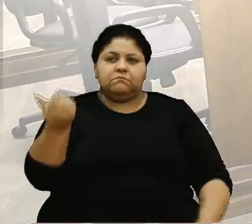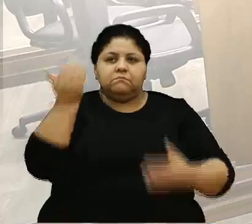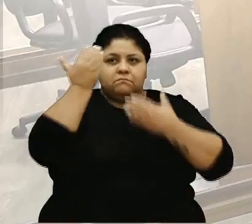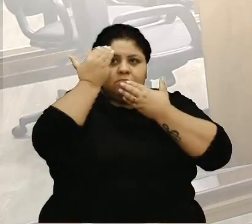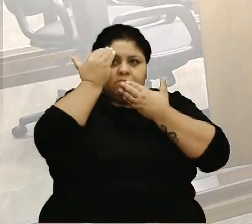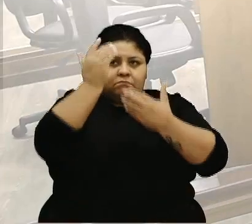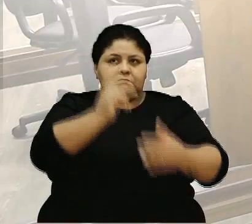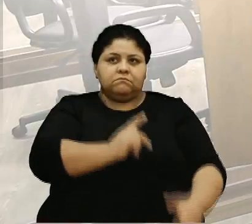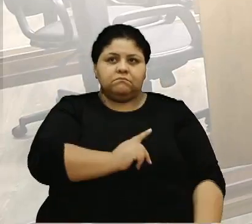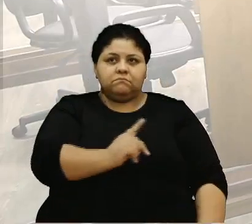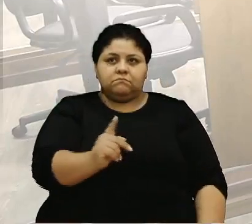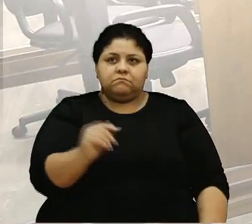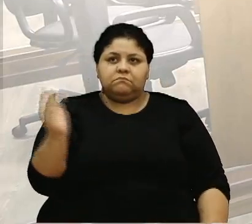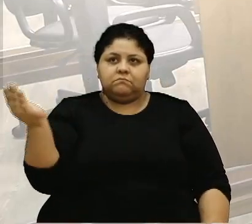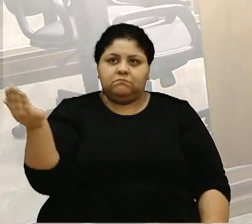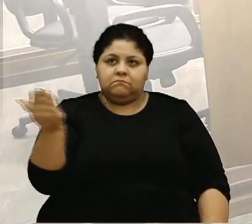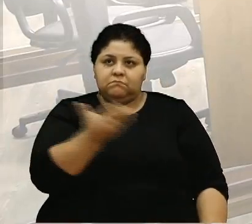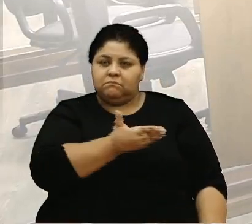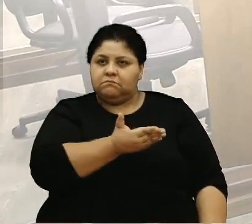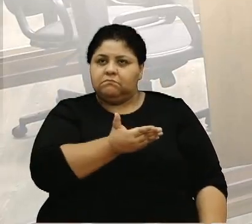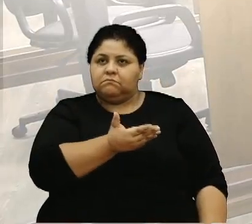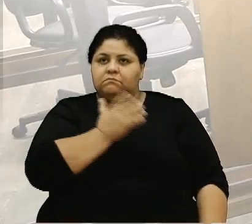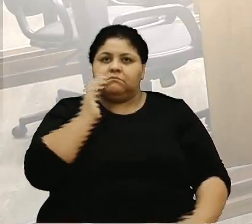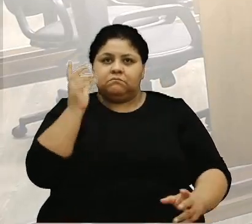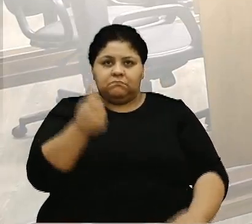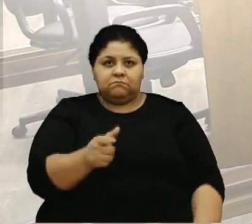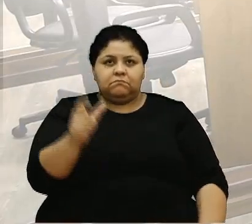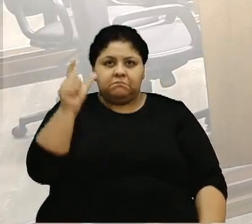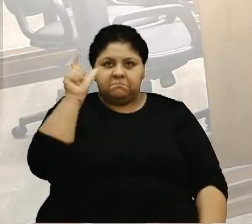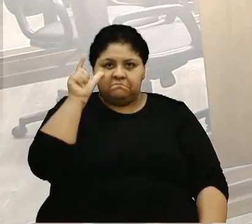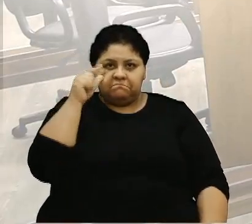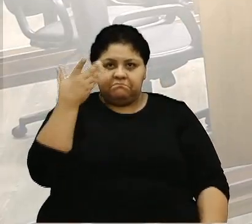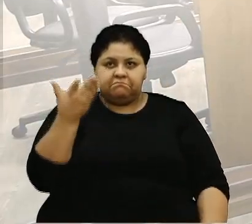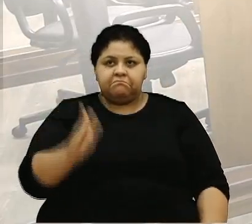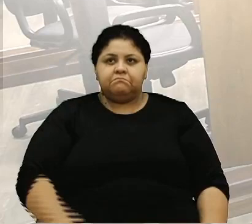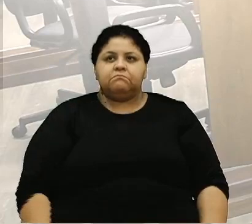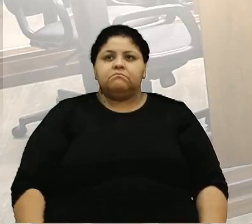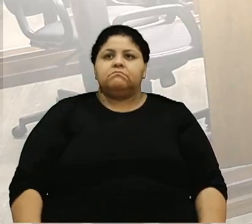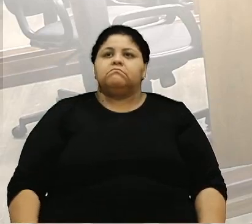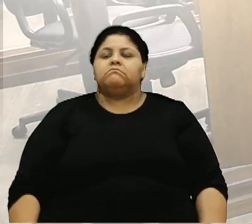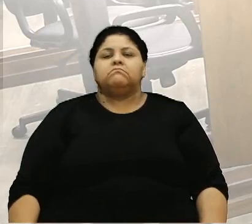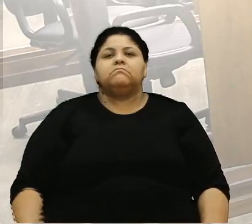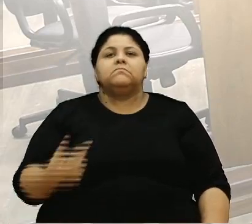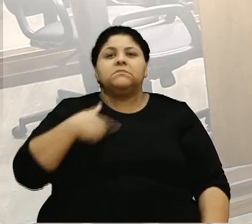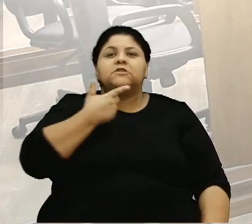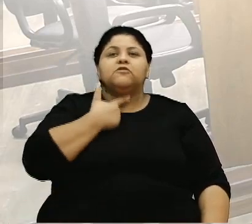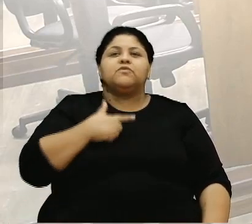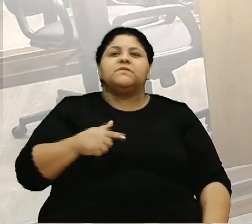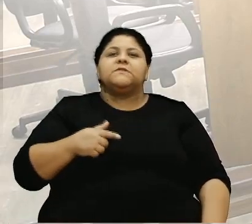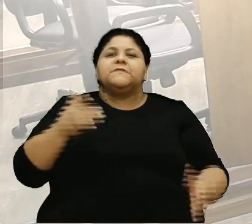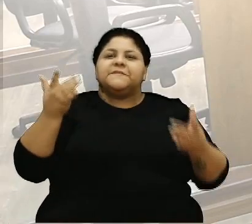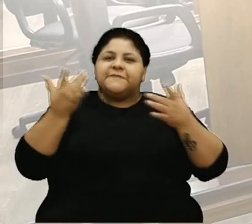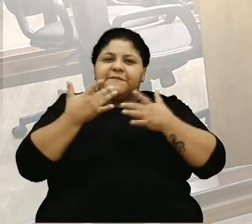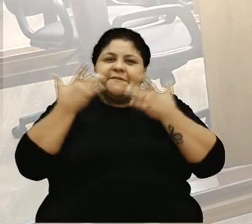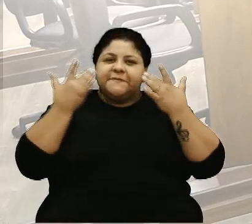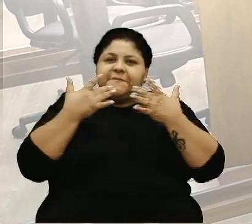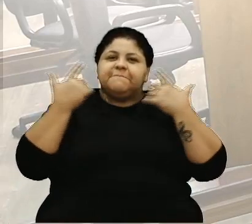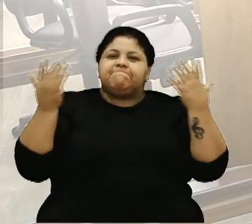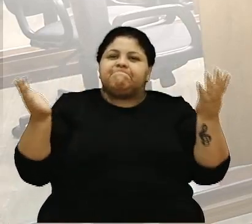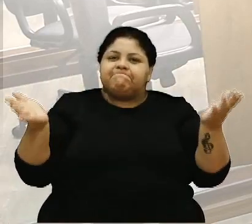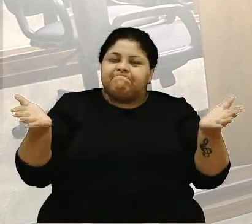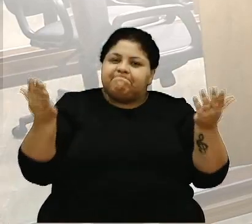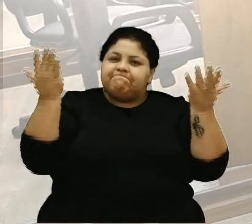Senhora Presidente, nobres colegas, todos que nos assistem, eu gostaria que com muita alegria comemorar a